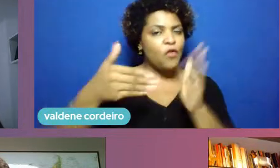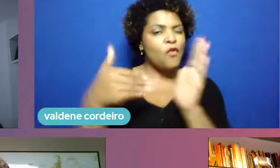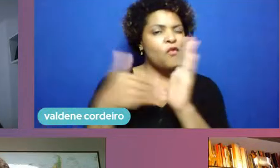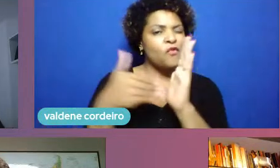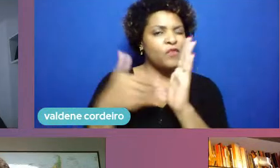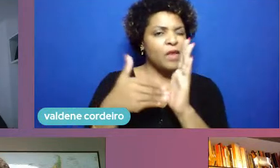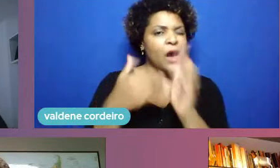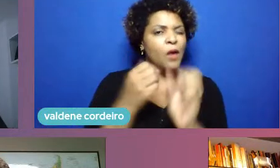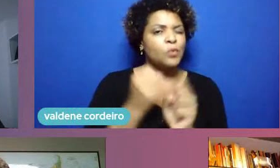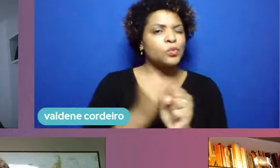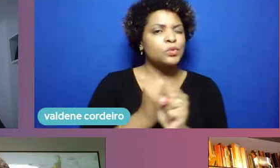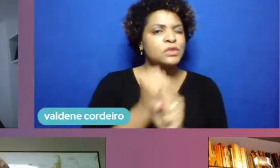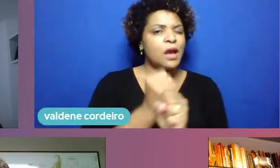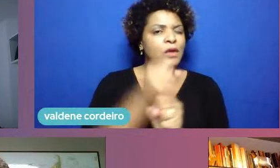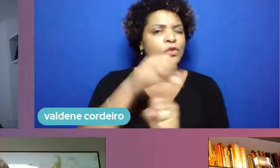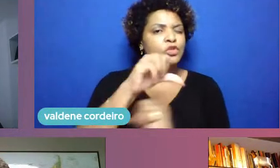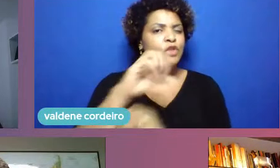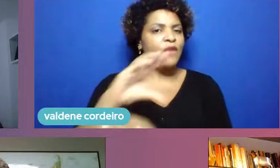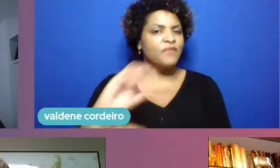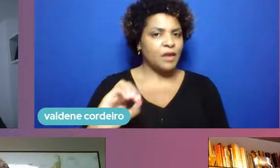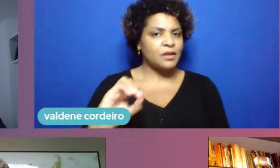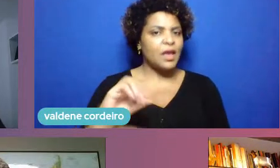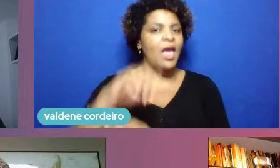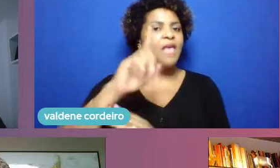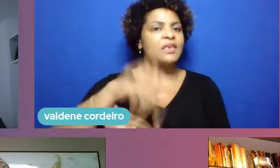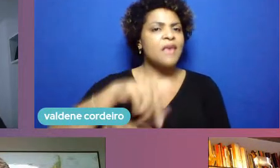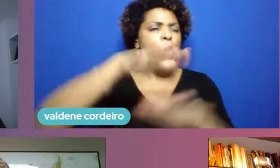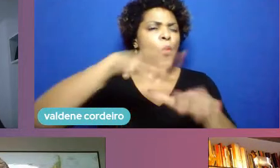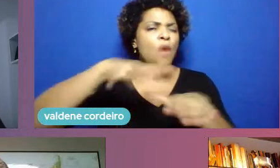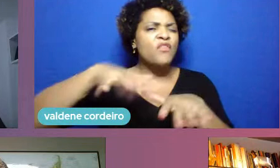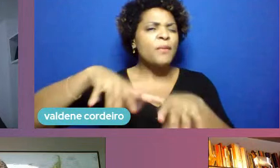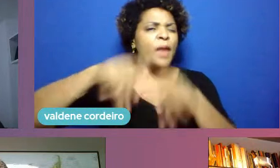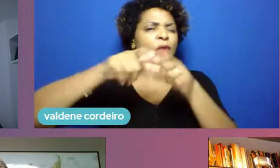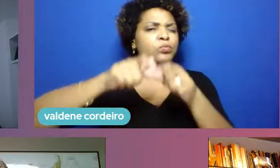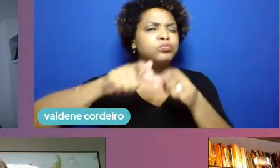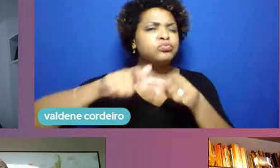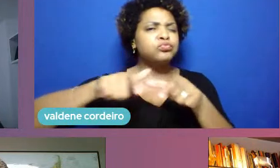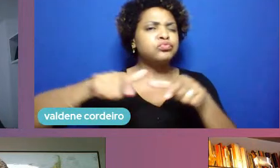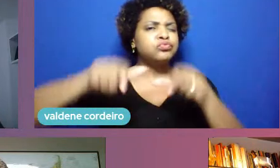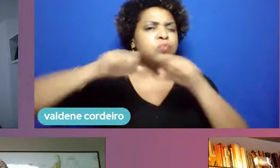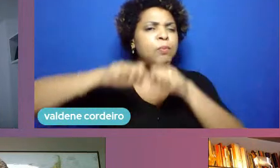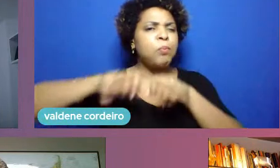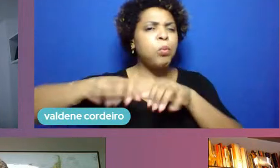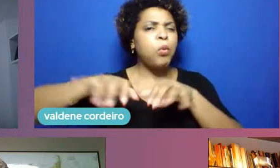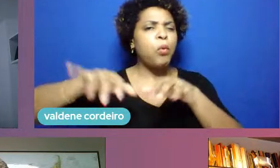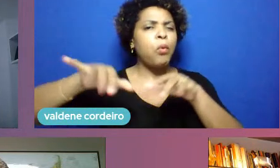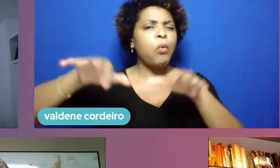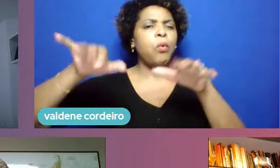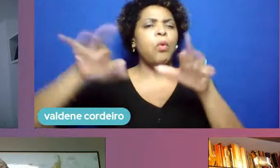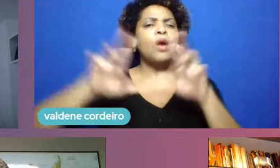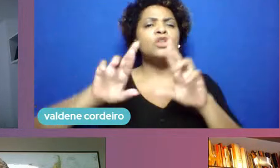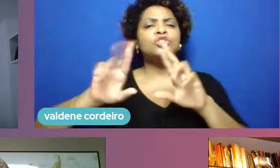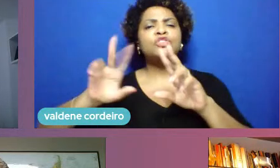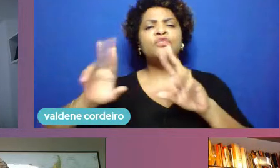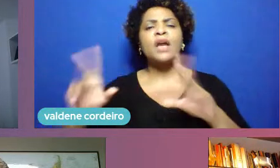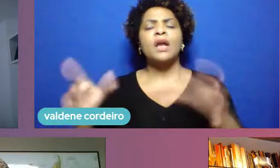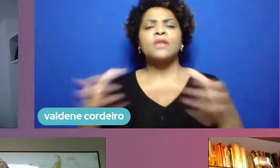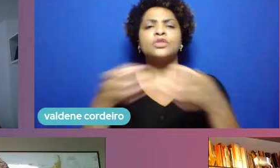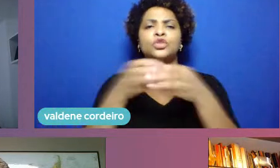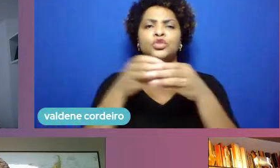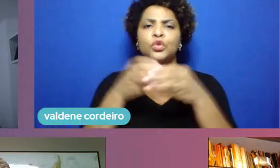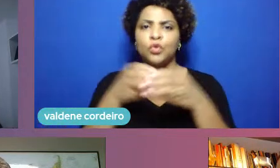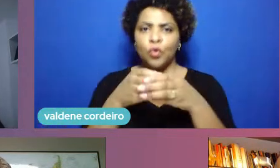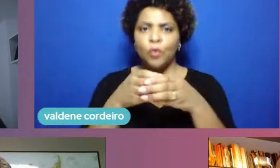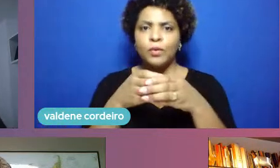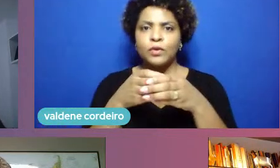movimento que se alastra e as universidades, muitos grupos em muitos diferentes campos estão mais preocupados